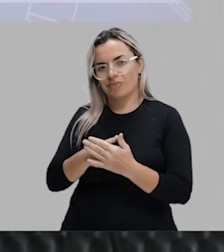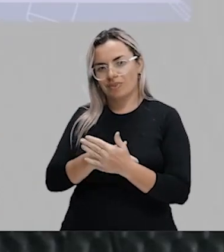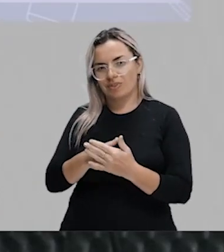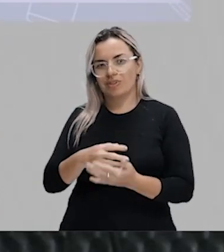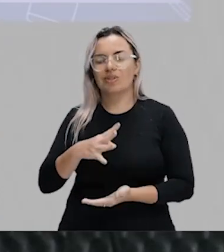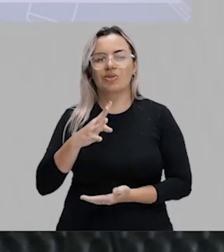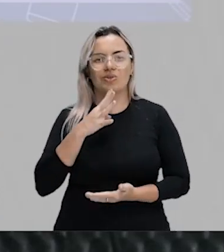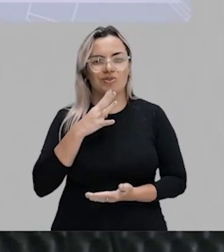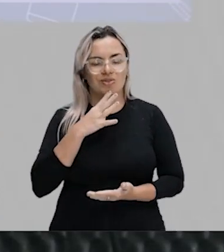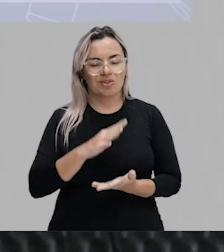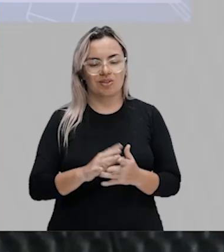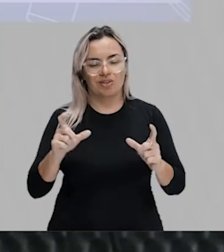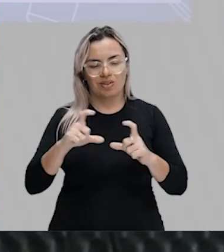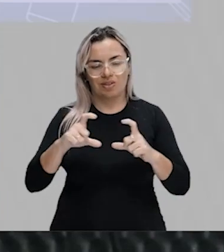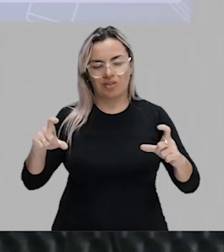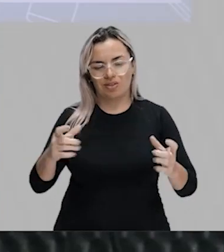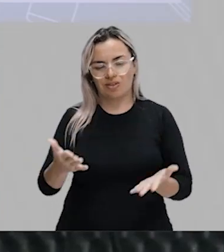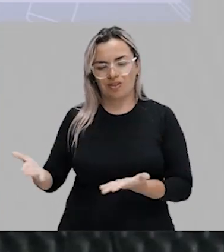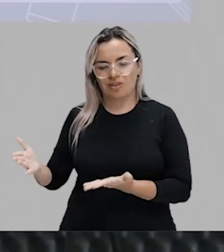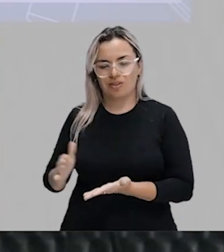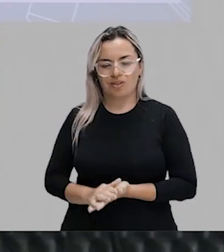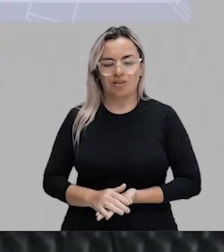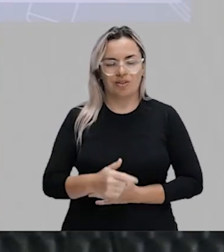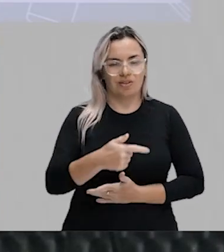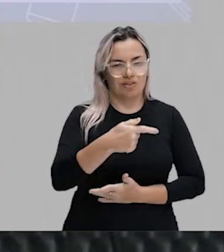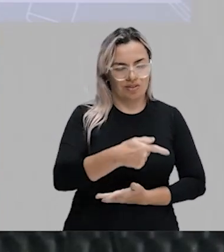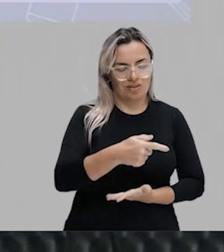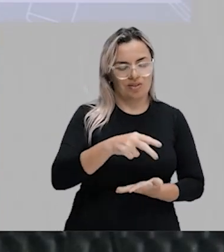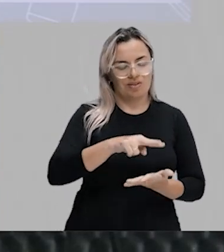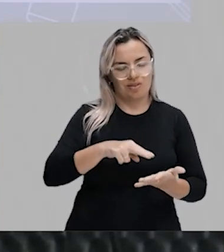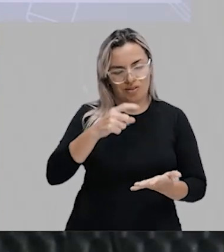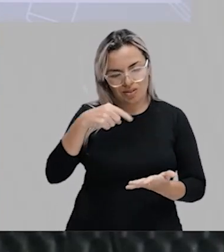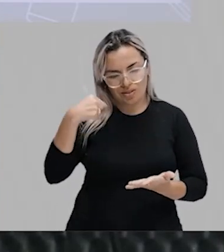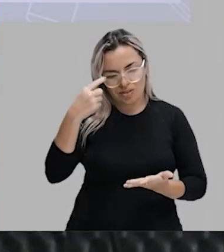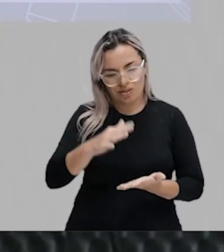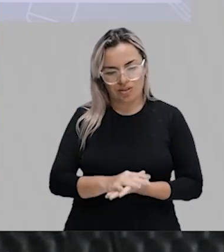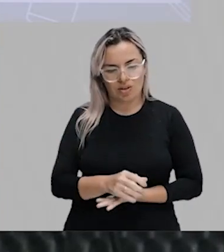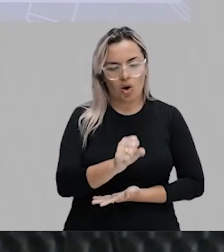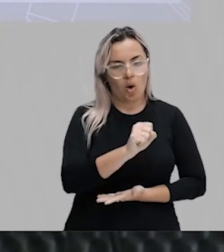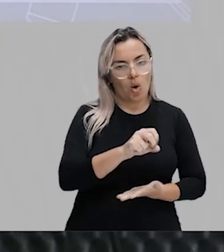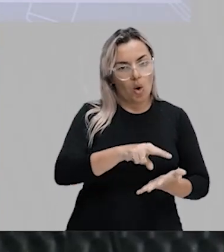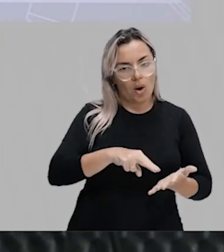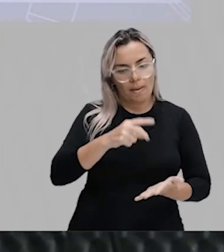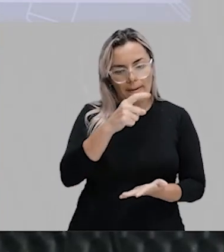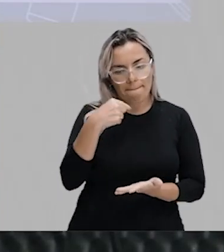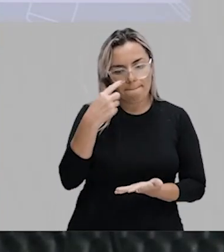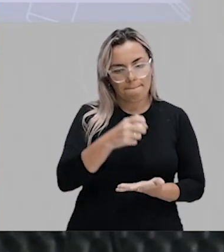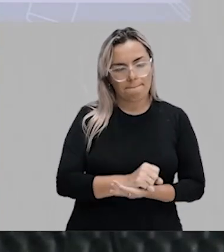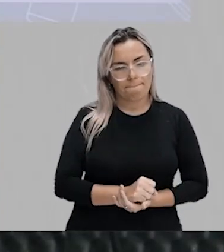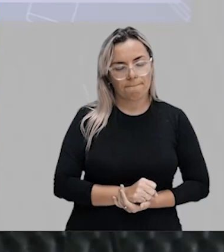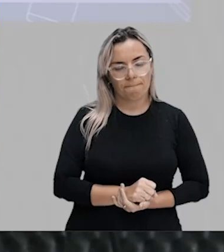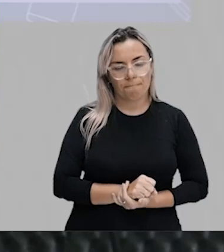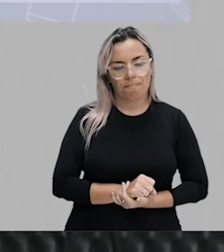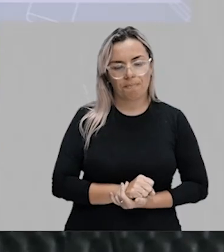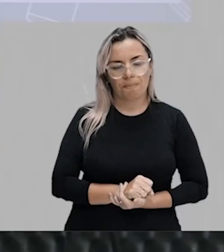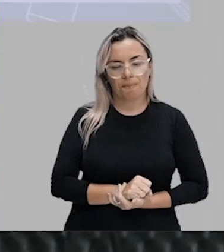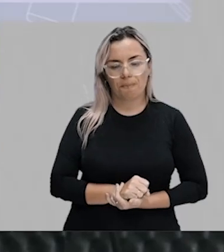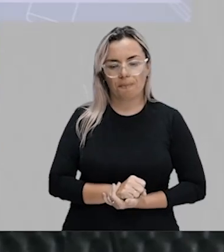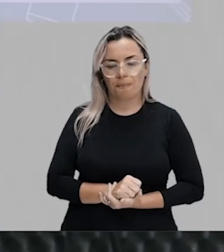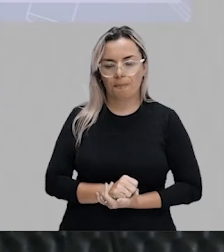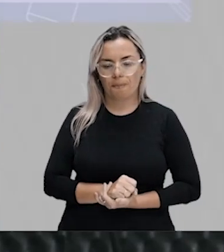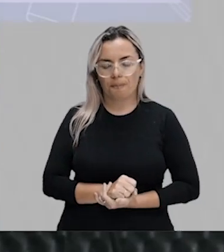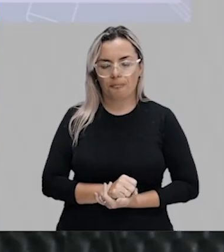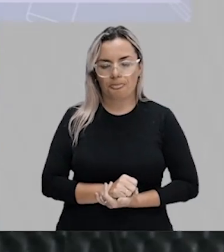conhecem esse termo? Pois é, há hurtadilhas. Trato a corpo de rei.